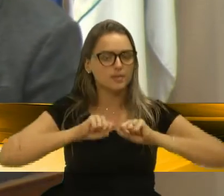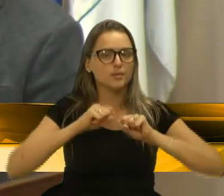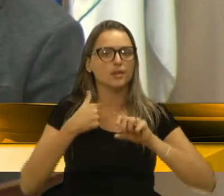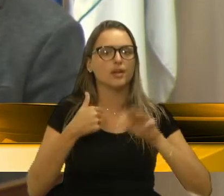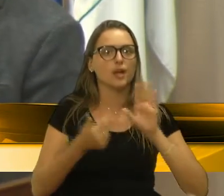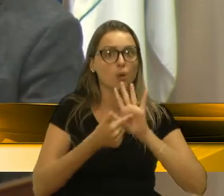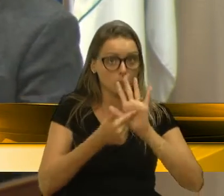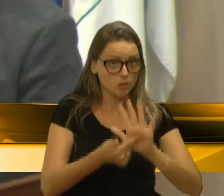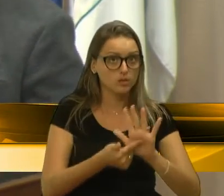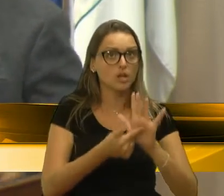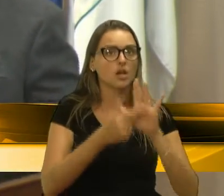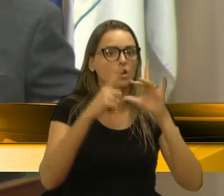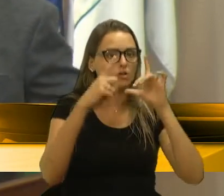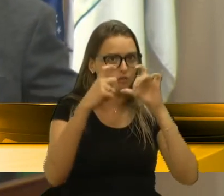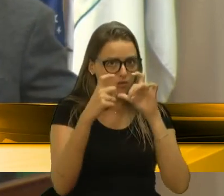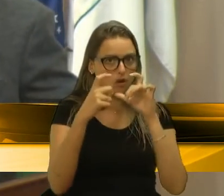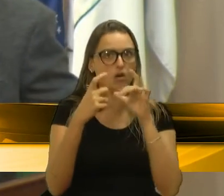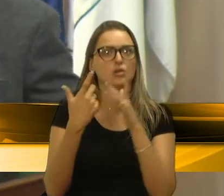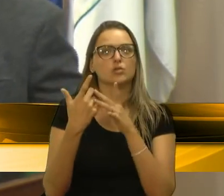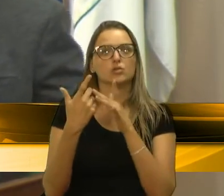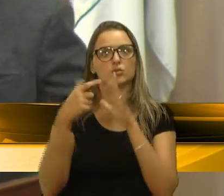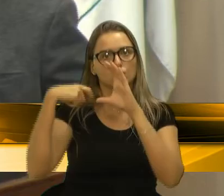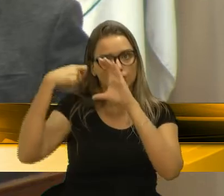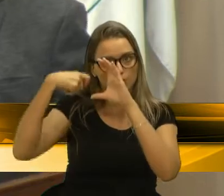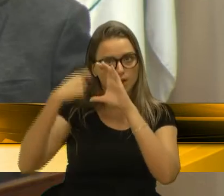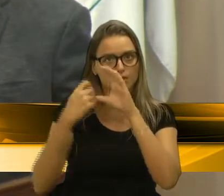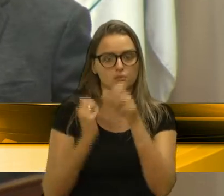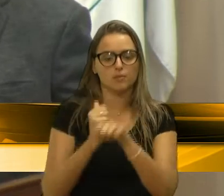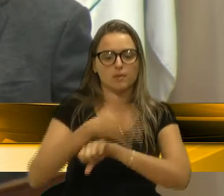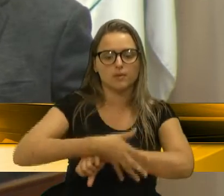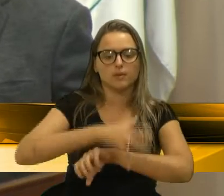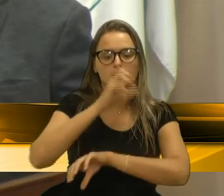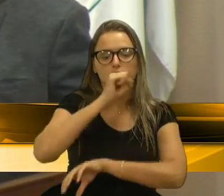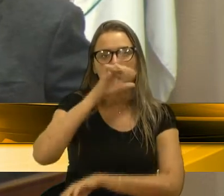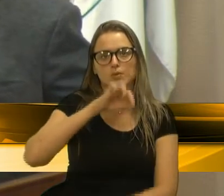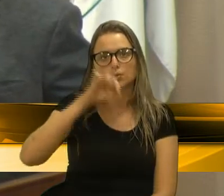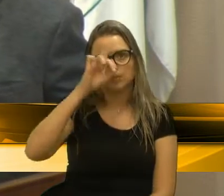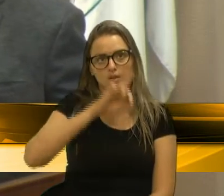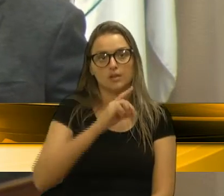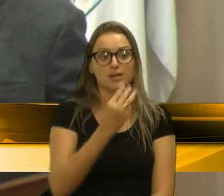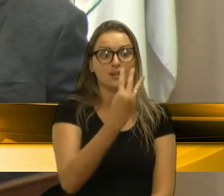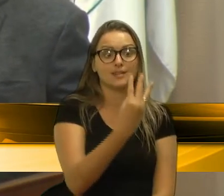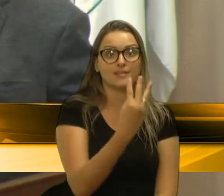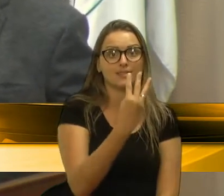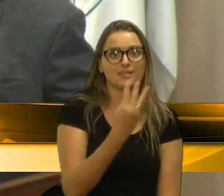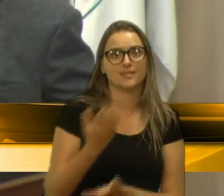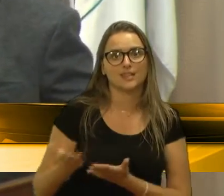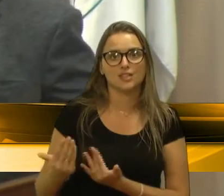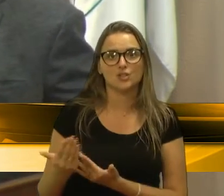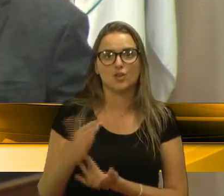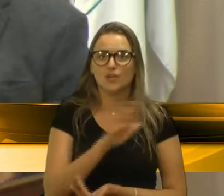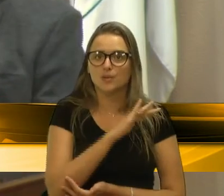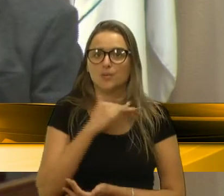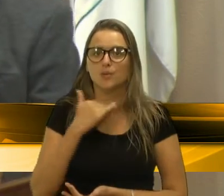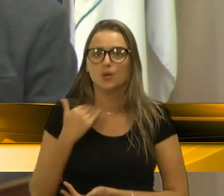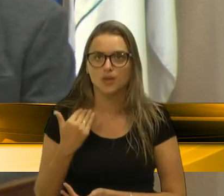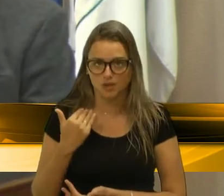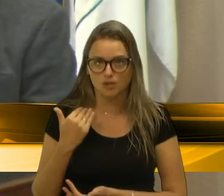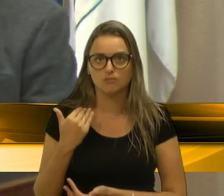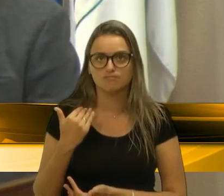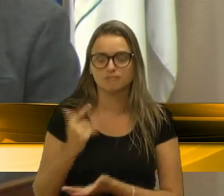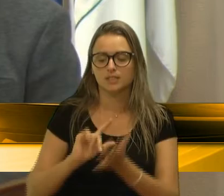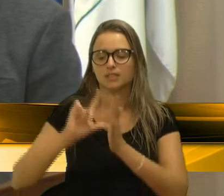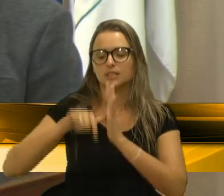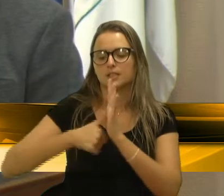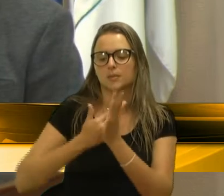as filmagens de um acidente que aconteceu numa madrugada, de sábado para domingo, onde três jovens morreram. E a partir daí começou essa